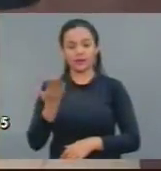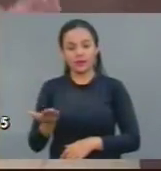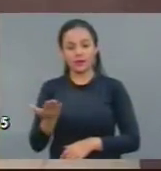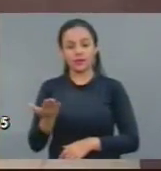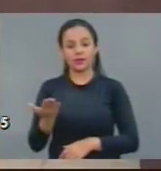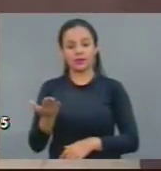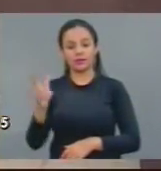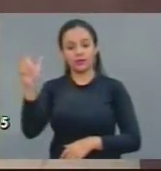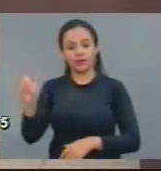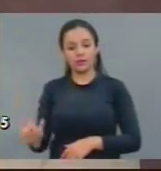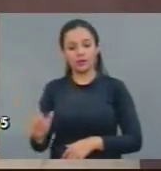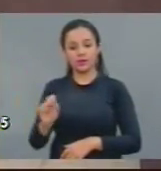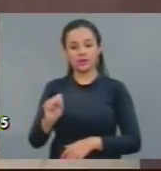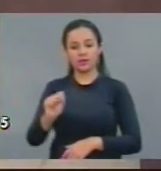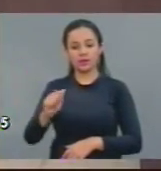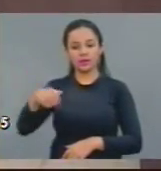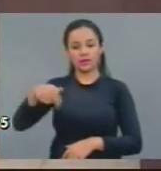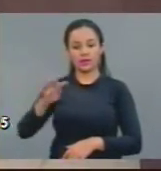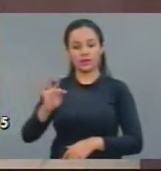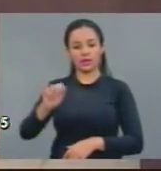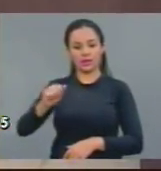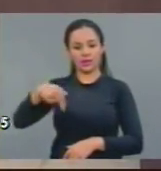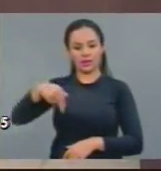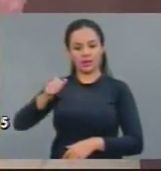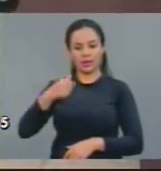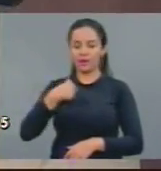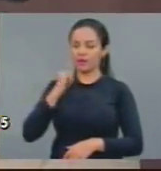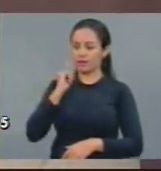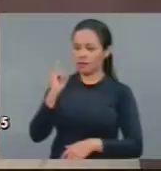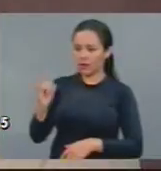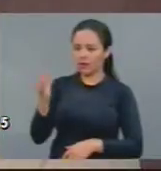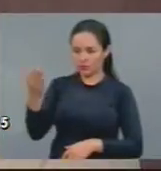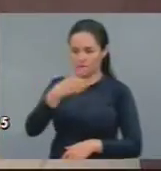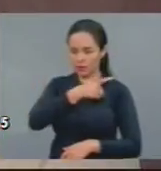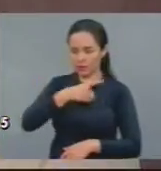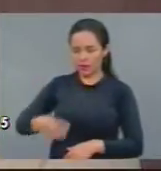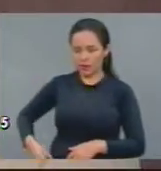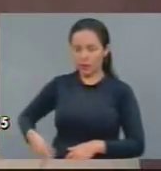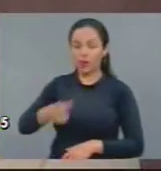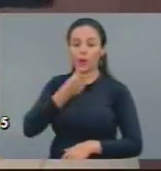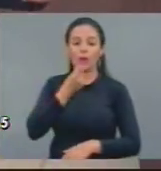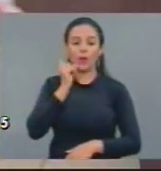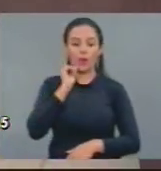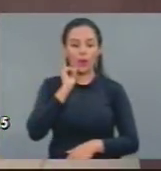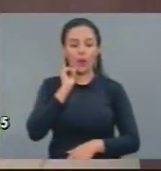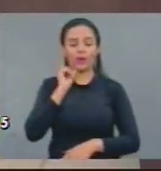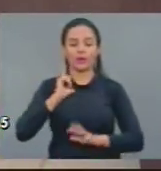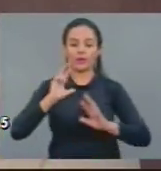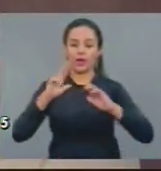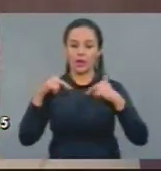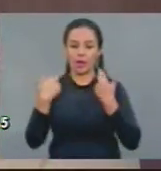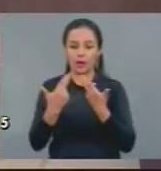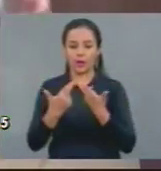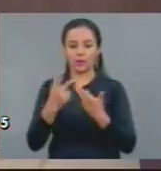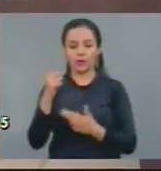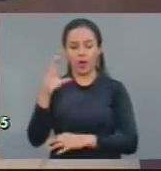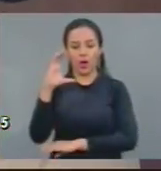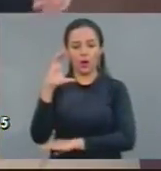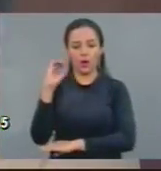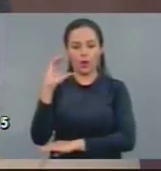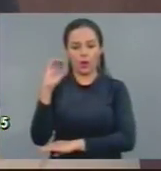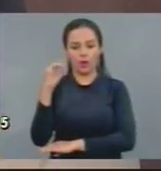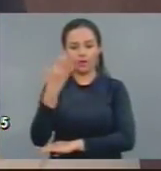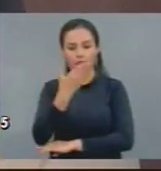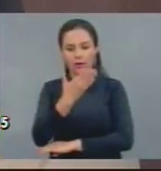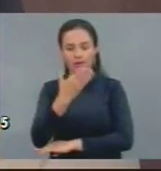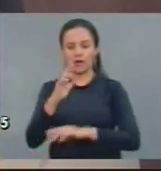respeito a vossa excelência, dizer exatamente porque ontem houve mais uma reunião do COPOM. Mas eu estou